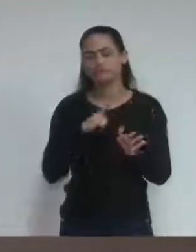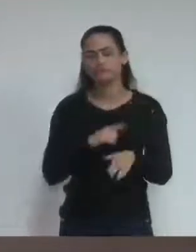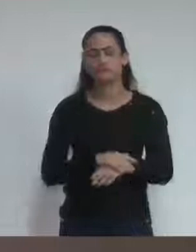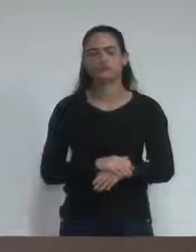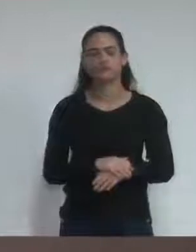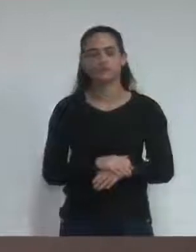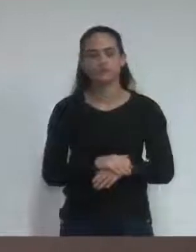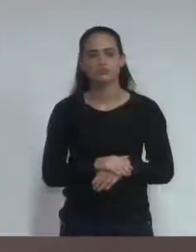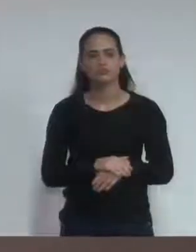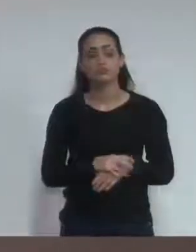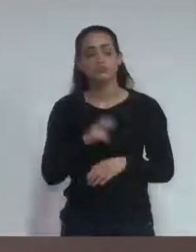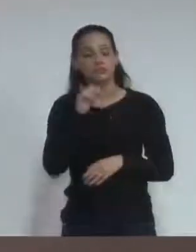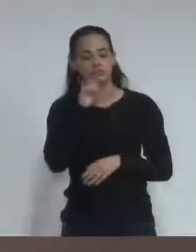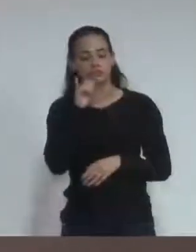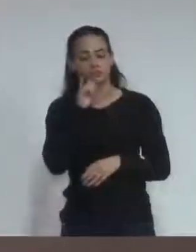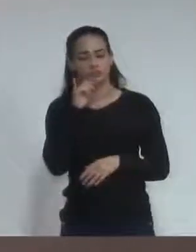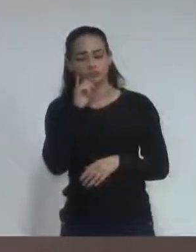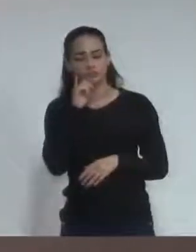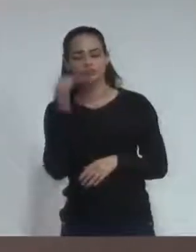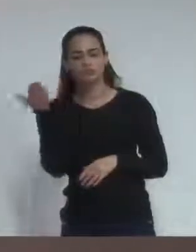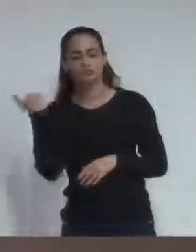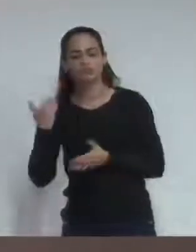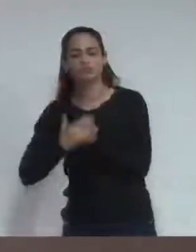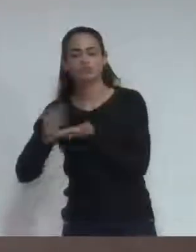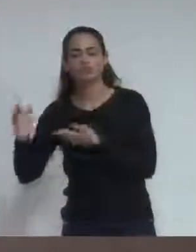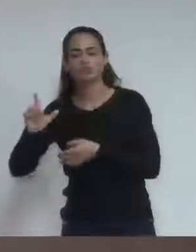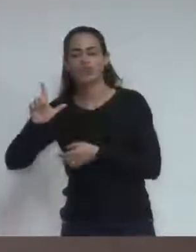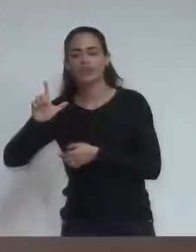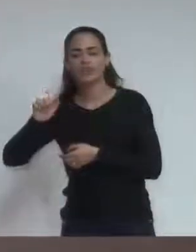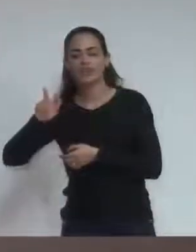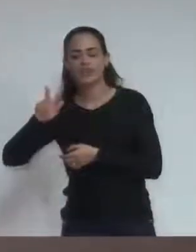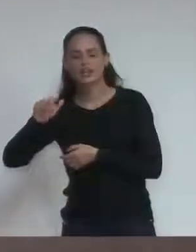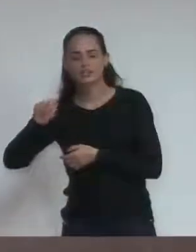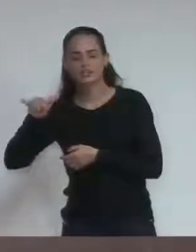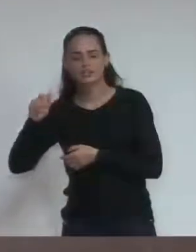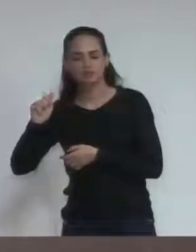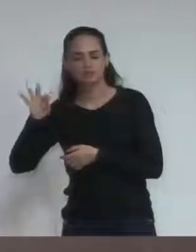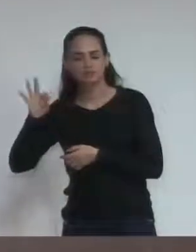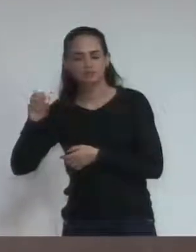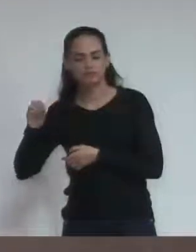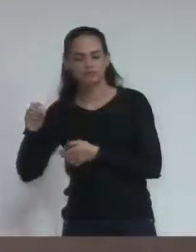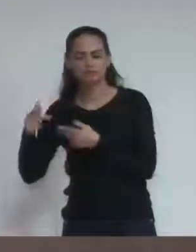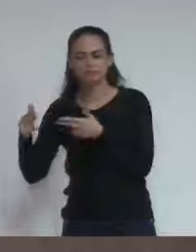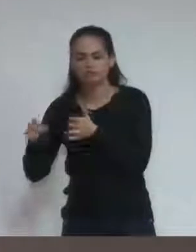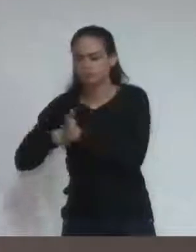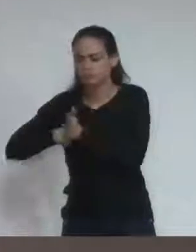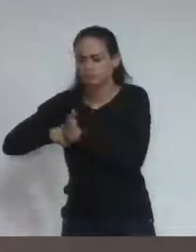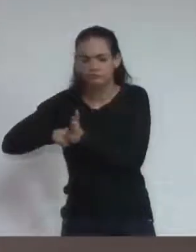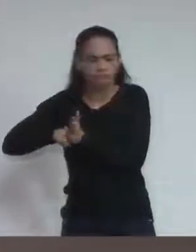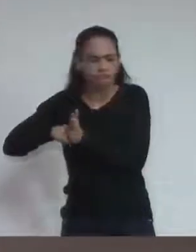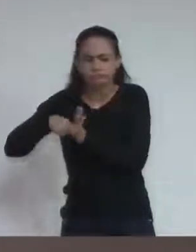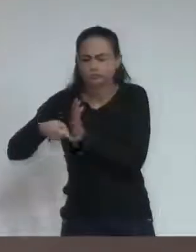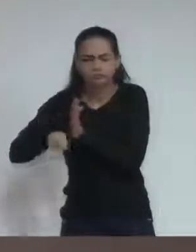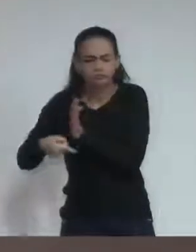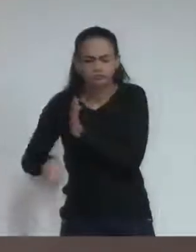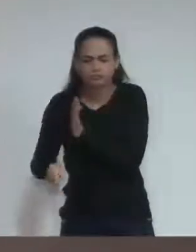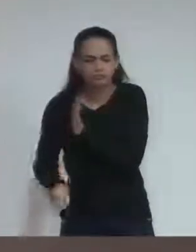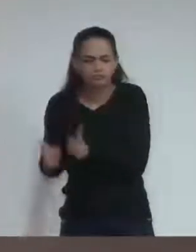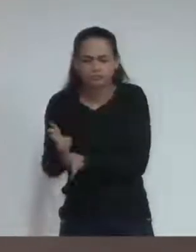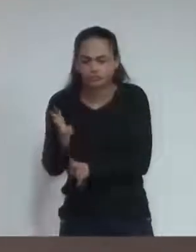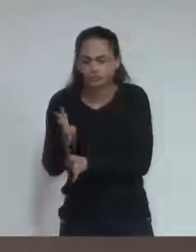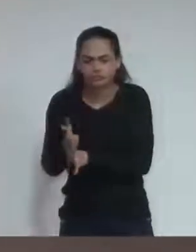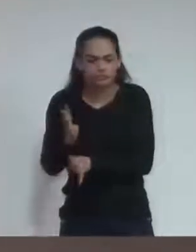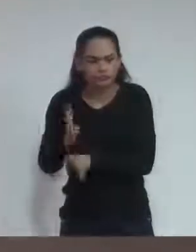começou. A Lava Jato esticou a linha de um carro e olha o que deu. Até o seu Lula na cadeia. Então a coisa